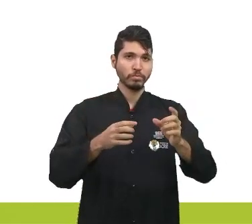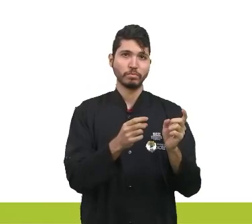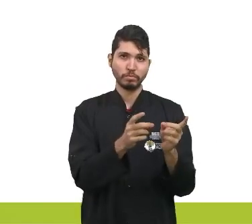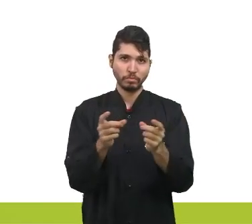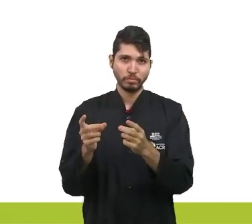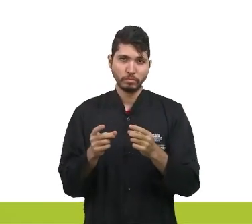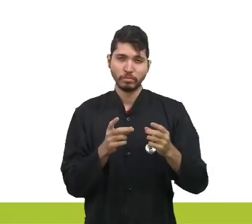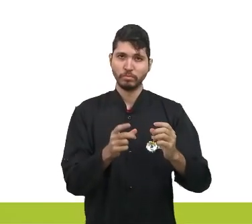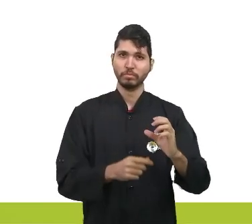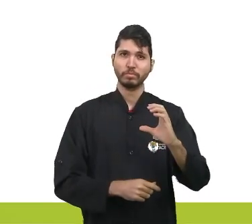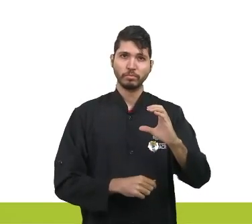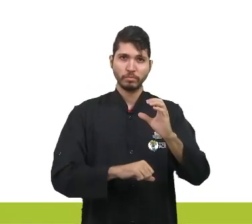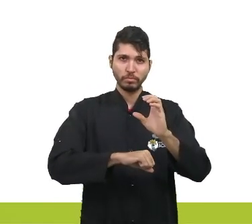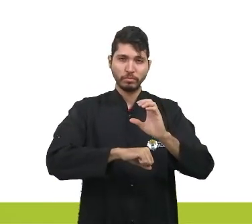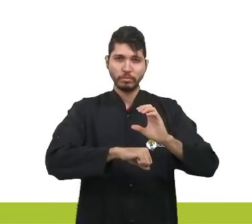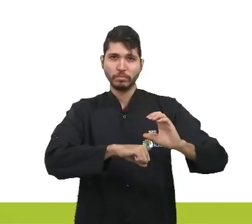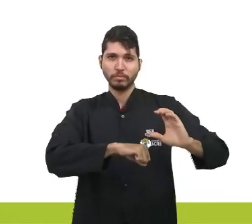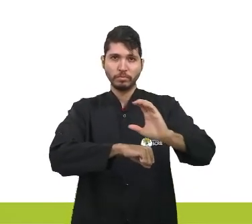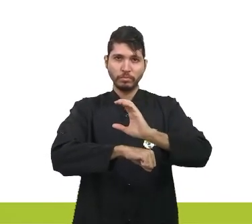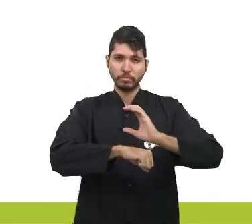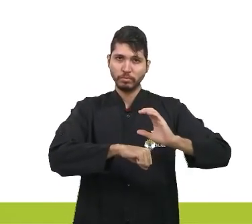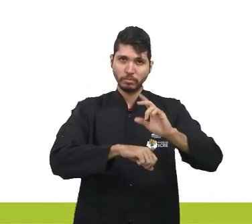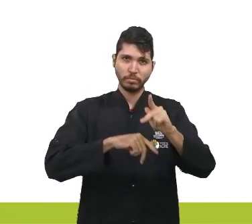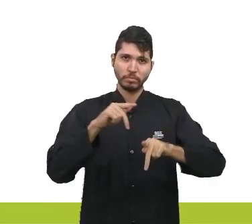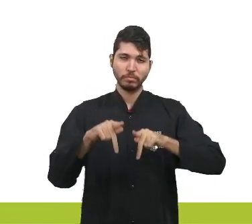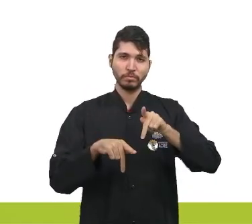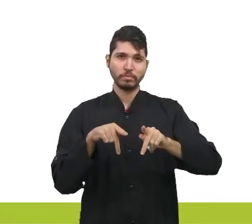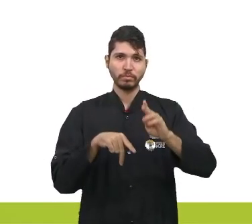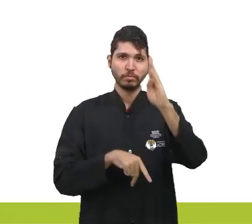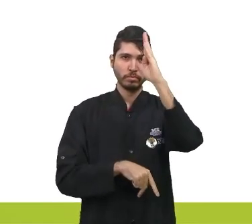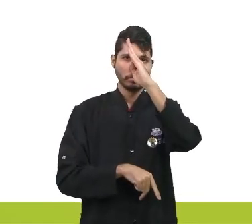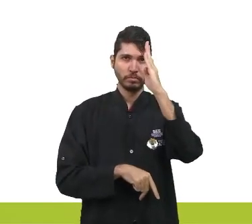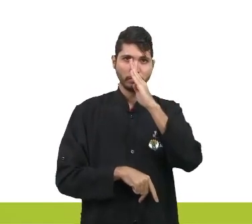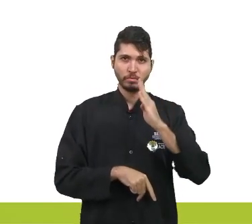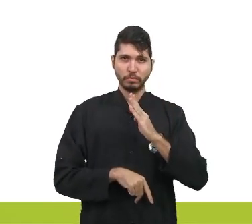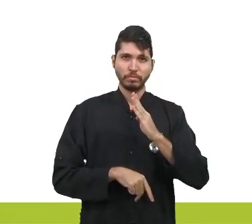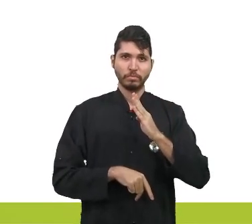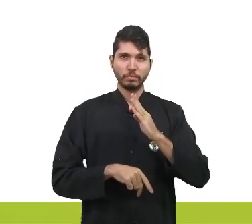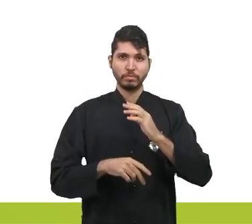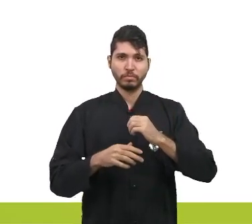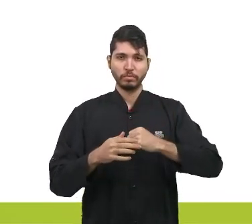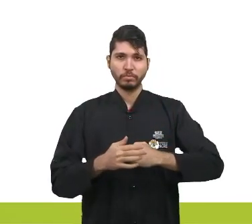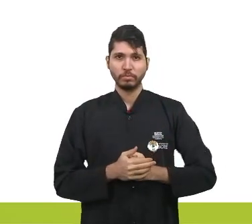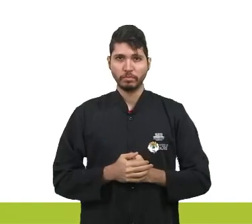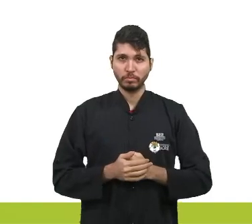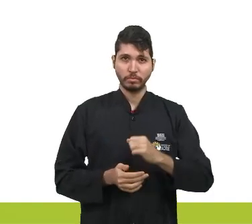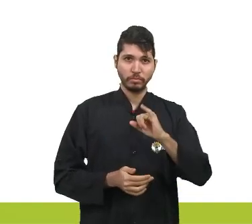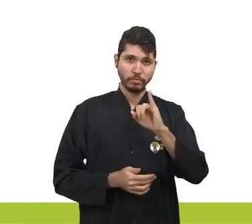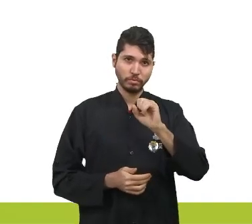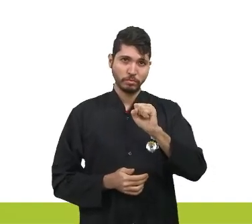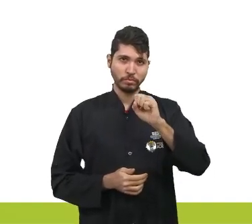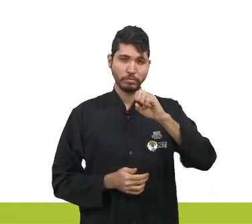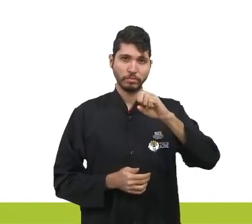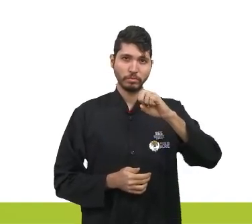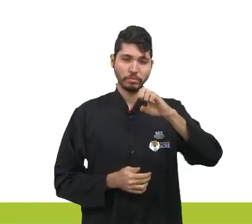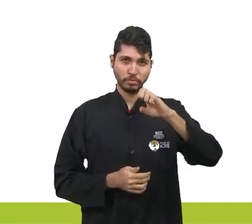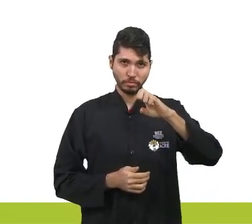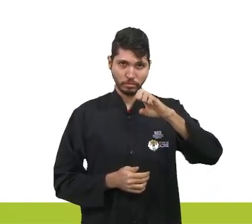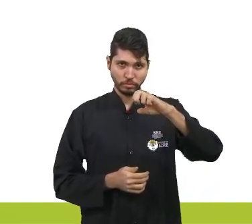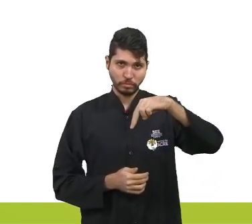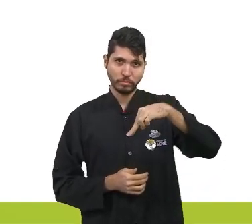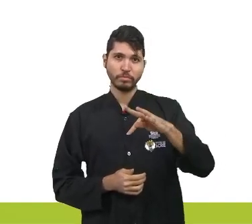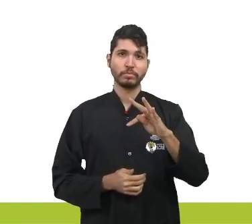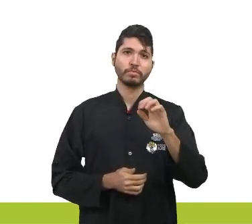A constituição da população brasileira esteve isenta de mestiçagem racial